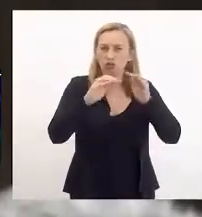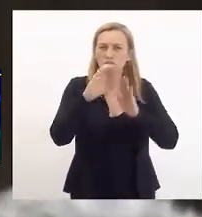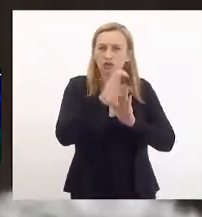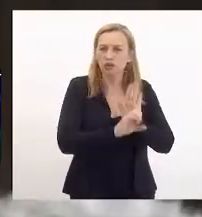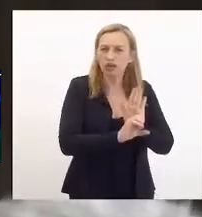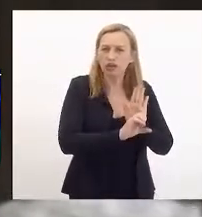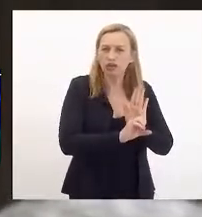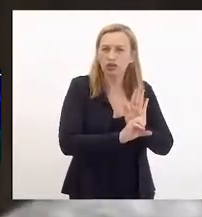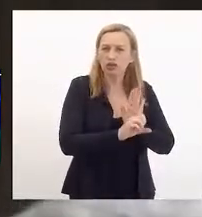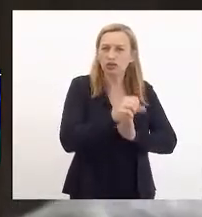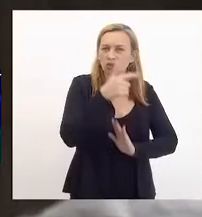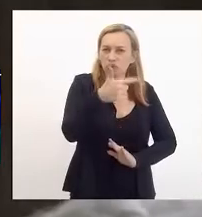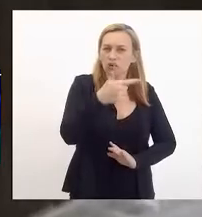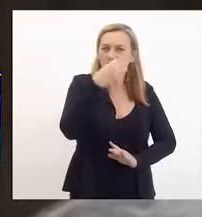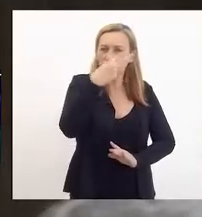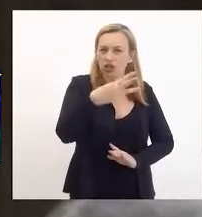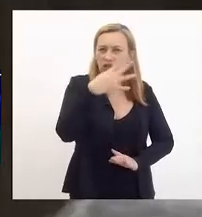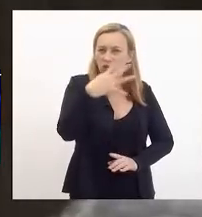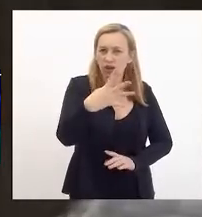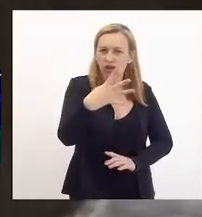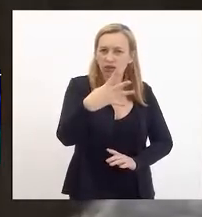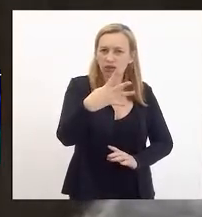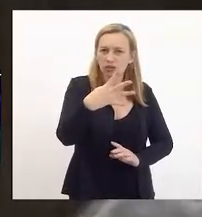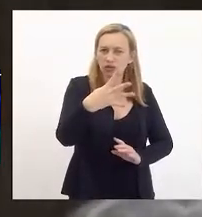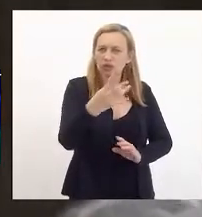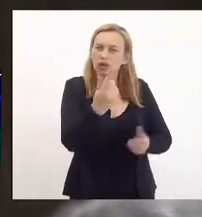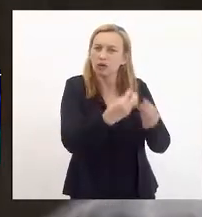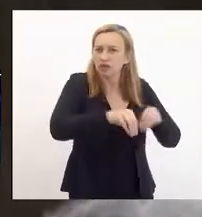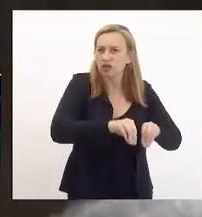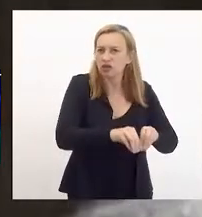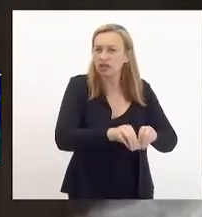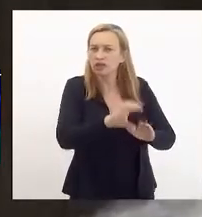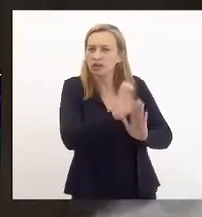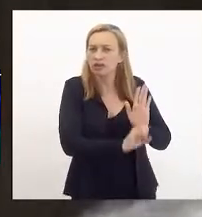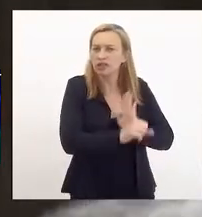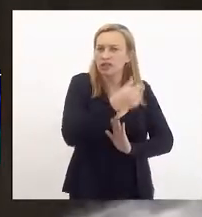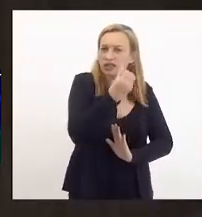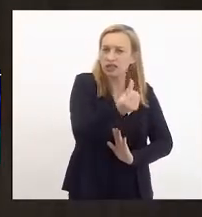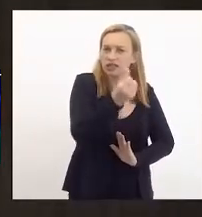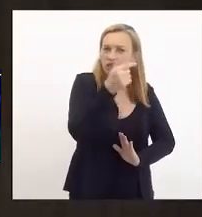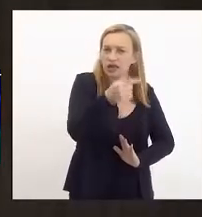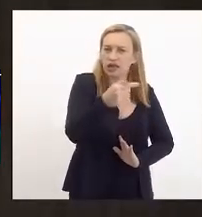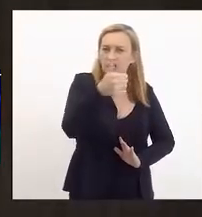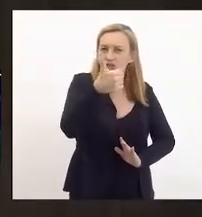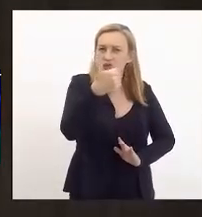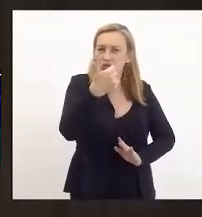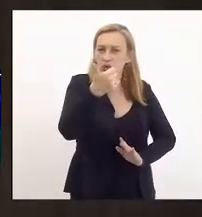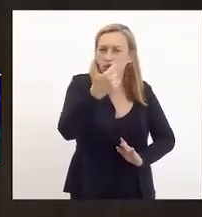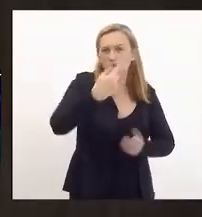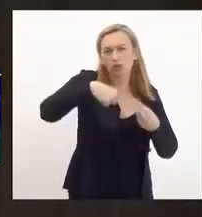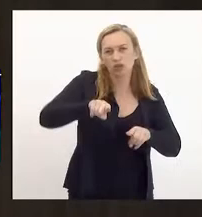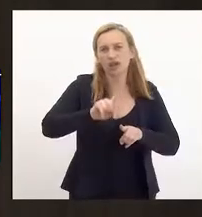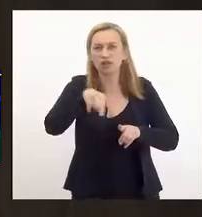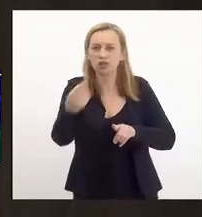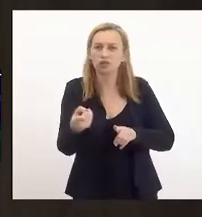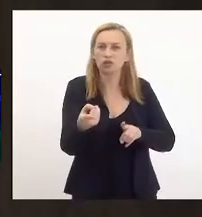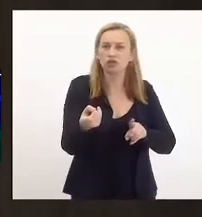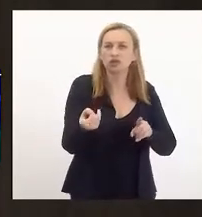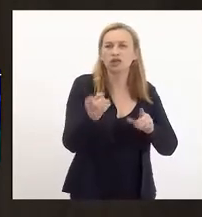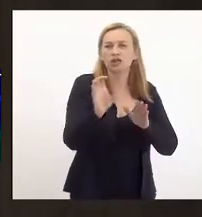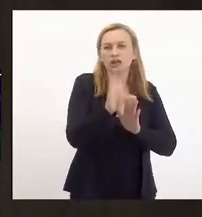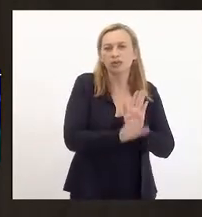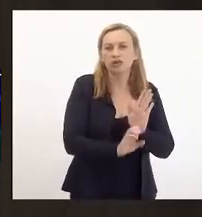aglutinativas as emendas 2, 3 e 4. Prejudicado as emendas 6, 7 e 12. Contrário as demais emendas, concluindo por